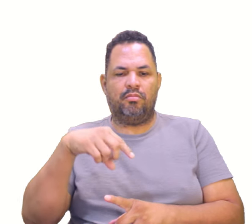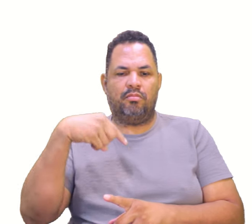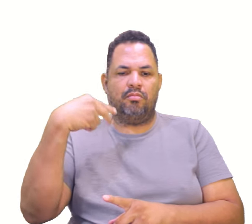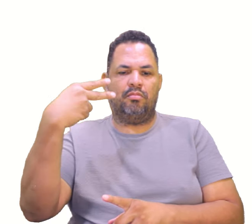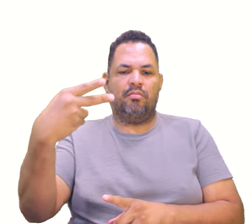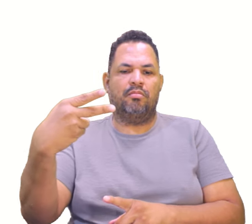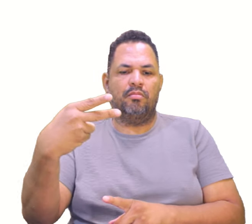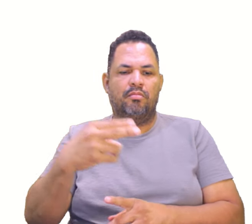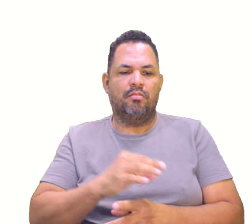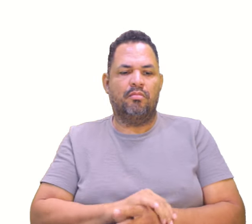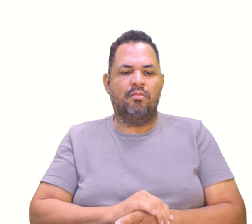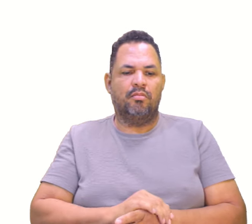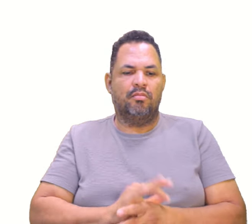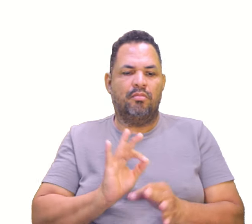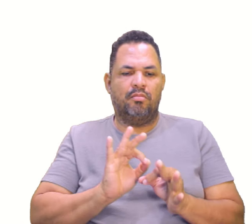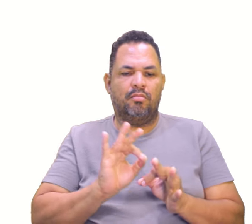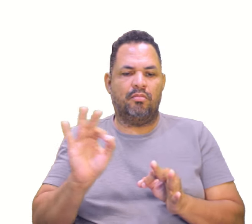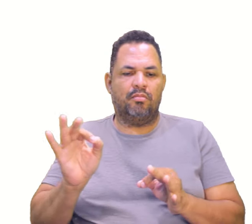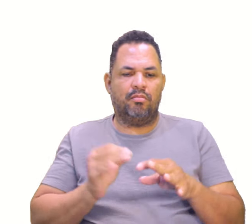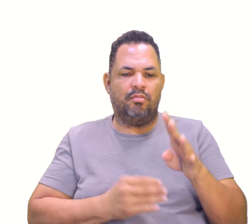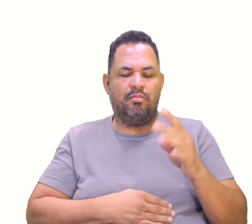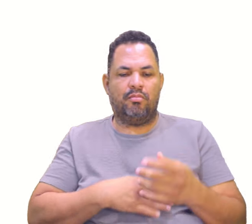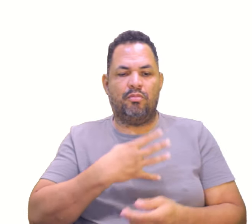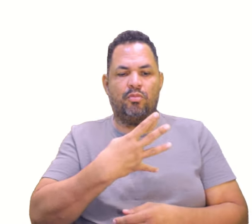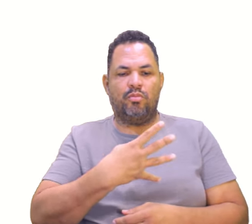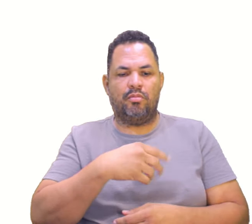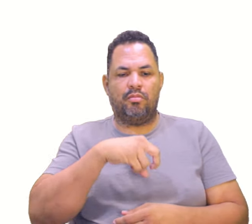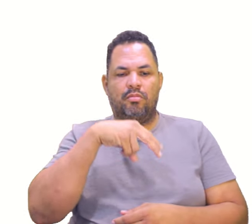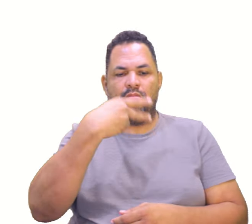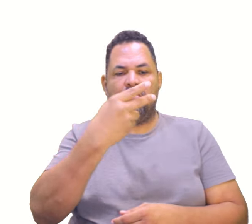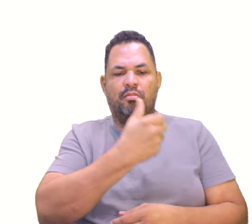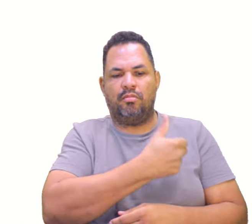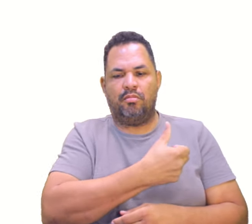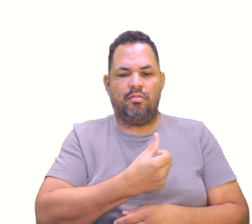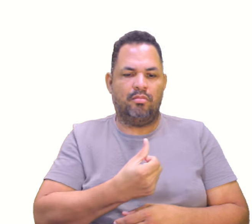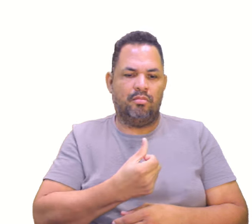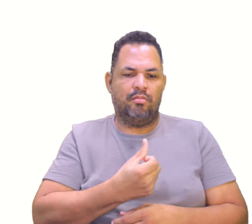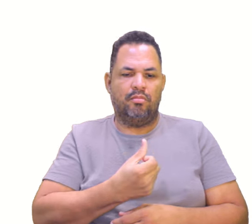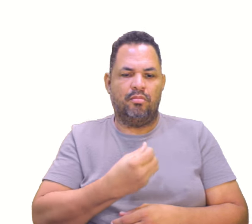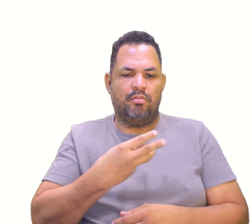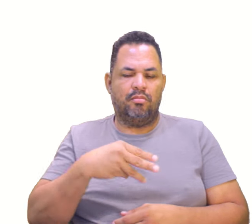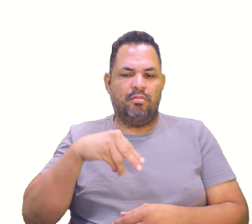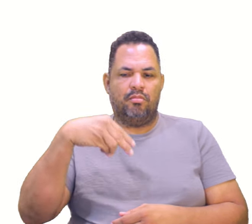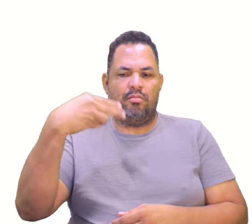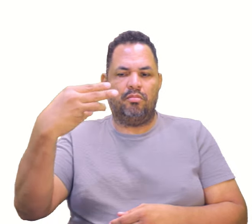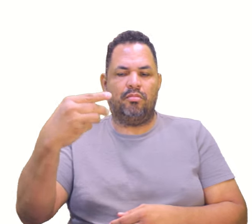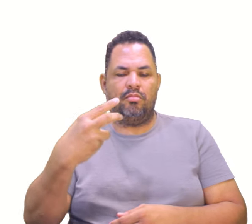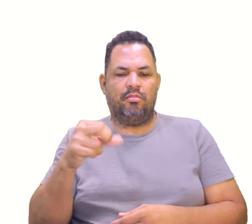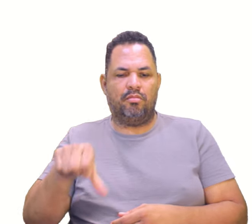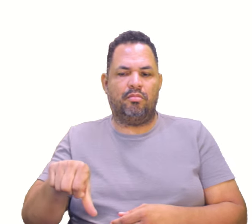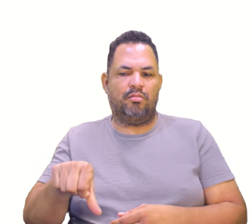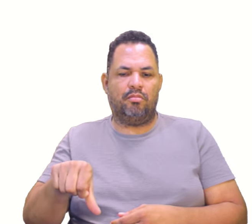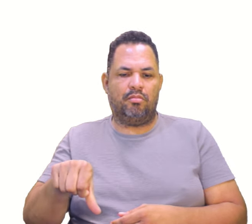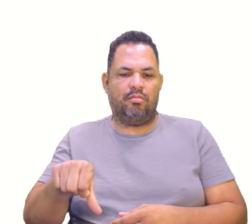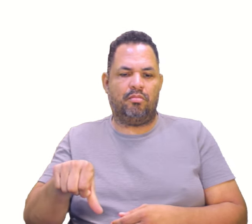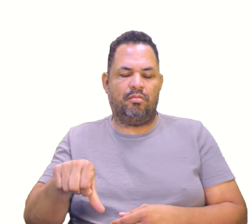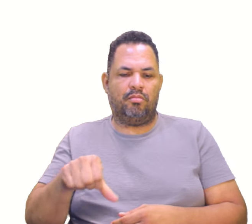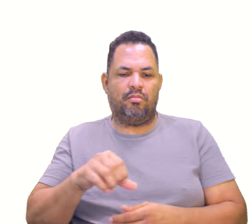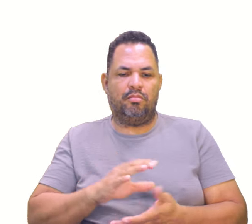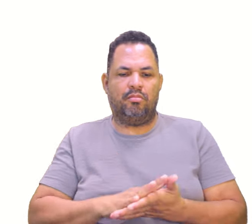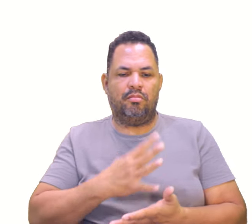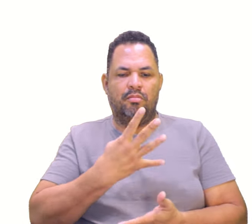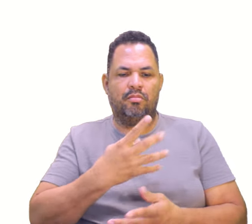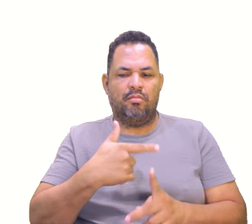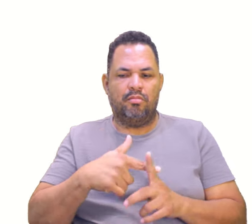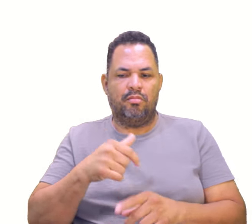quadrado. A distância vai ser igual... 4 ao quadrado? 16. 3 ao quadrado? 9. 9. 4